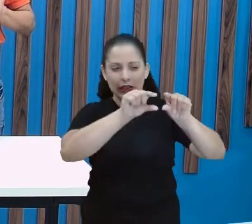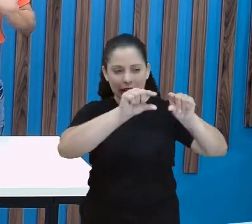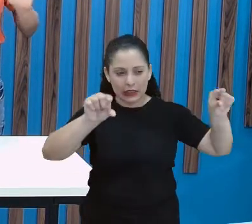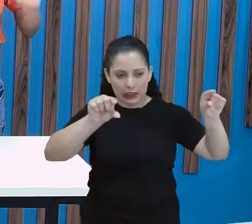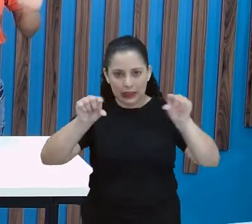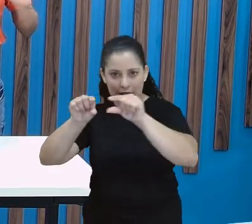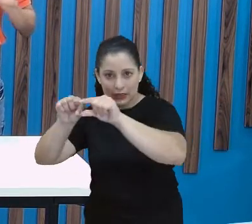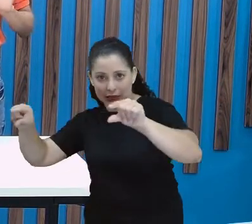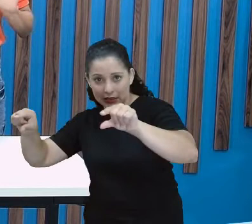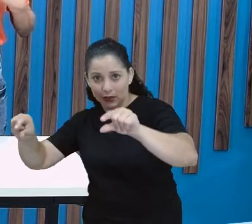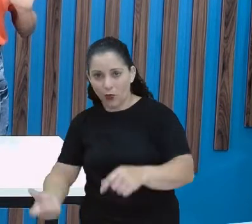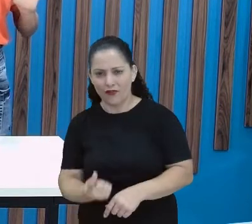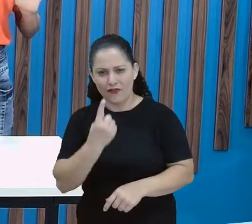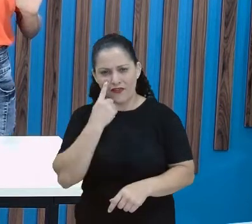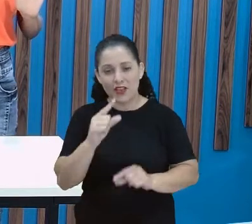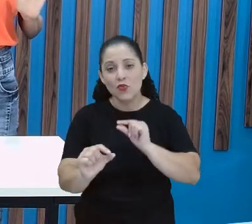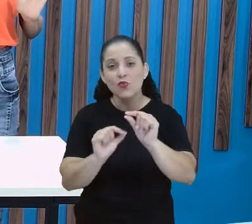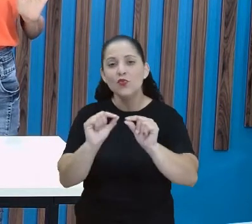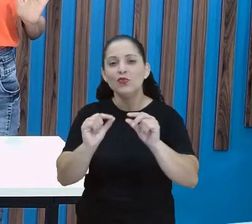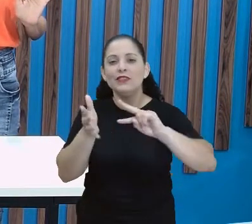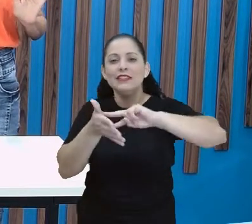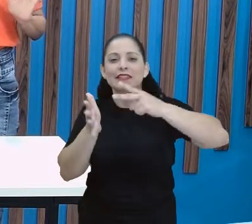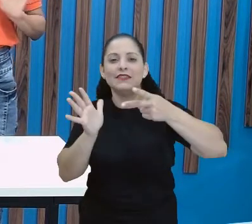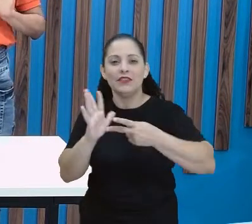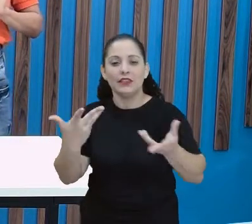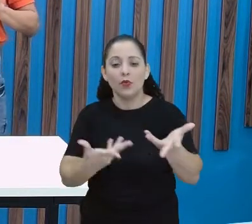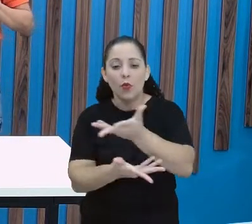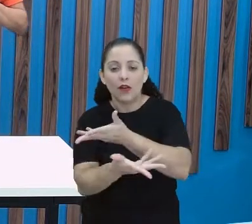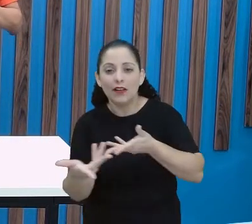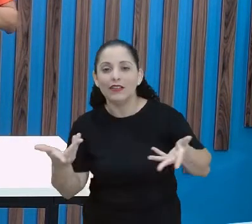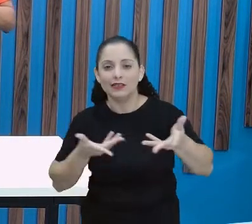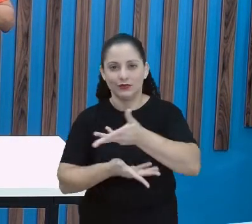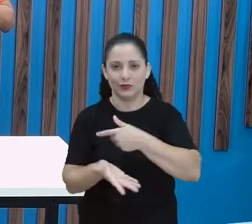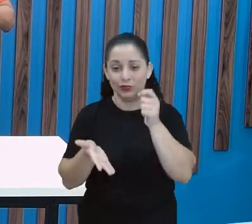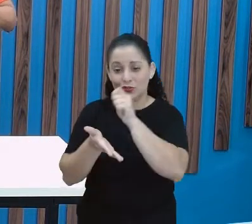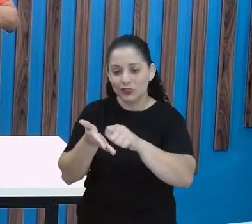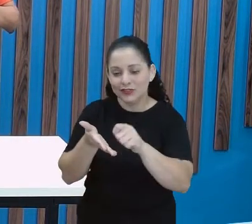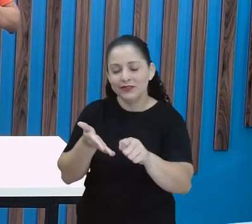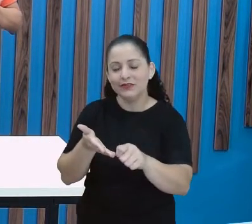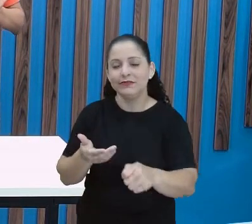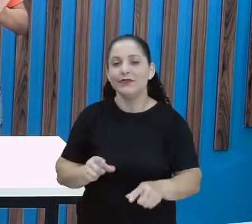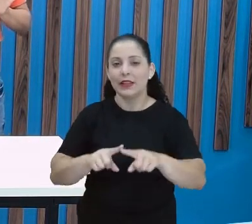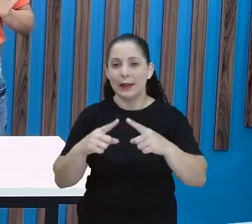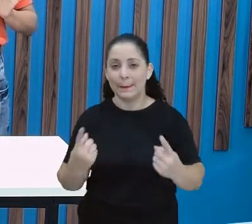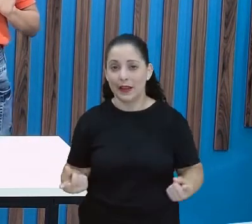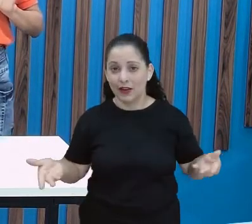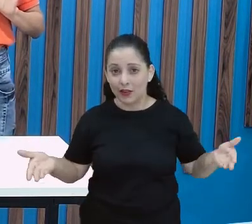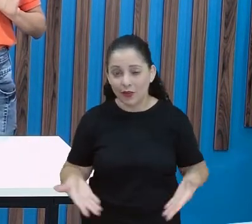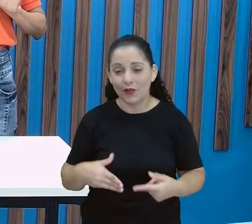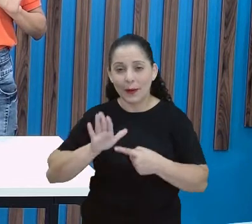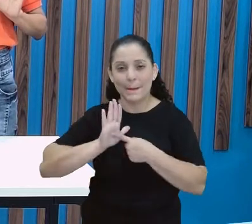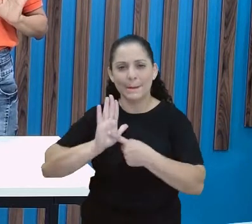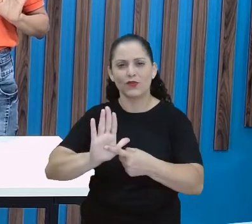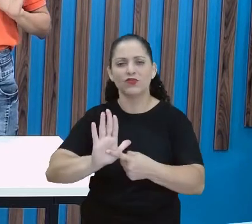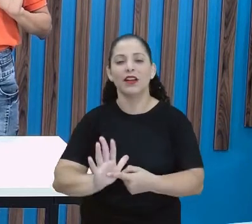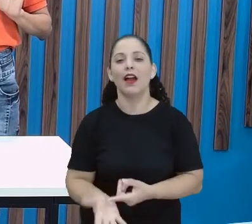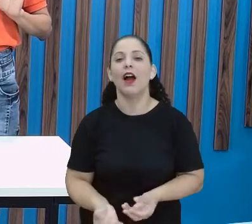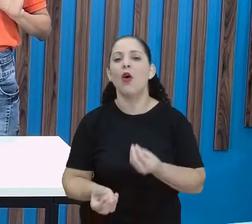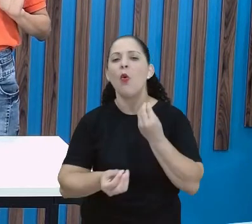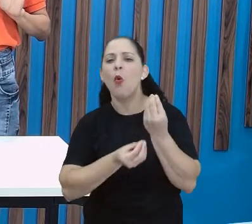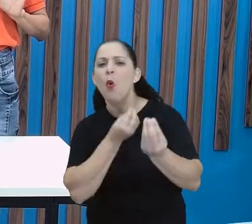observar o sentido da escrita, tá? Mas, antes, eu vou mostrar aqui para você como ficou